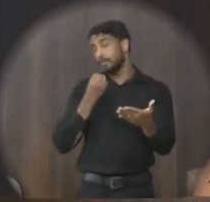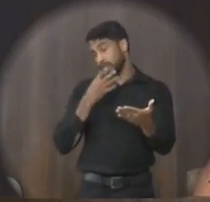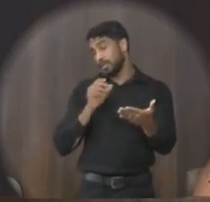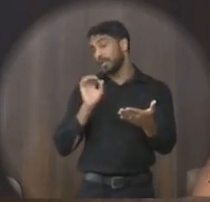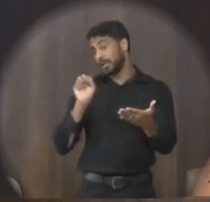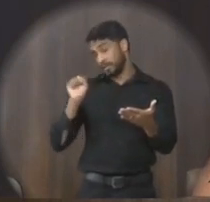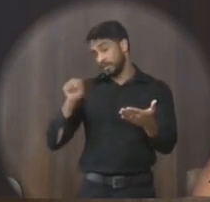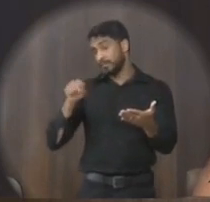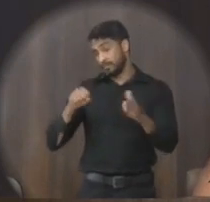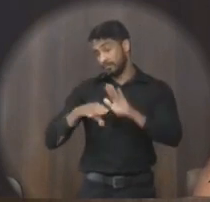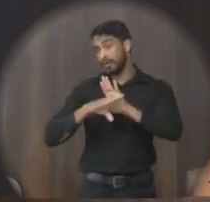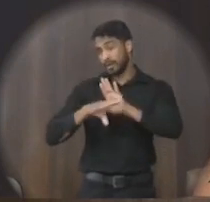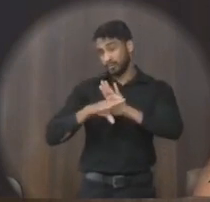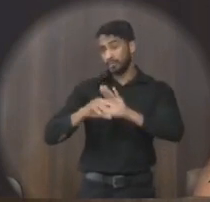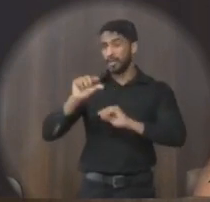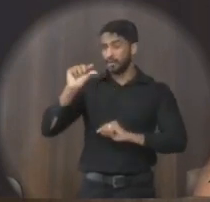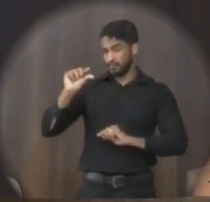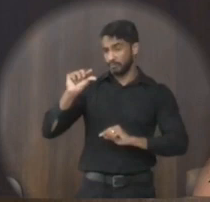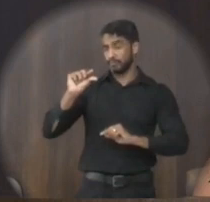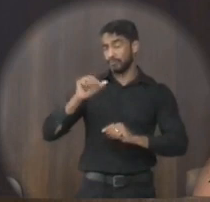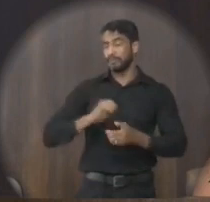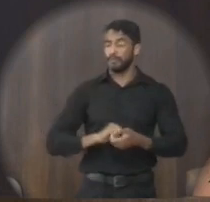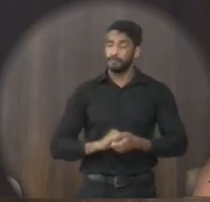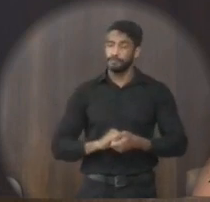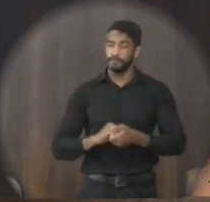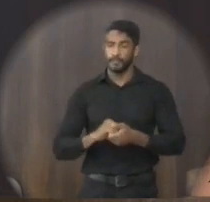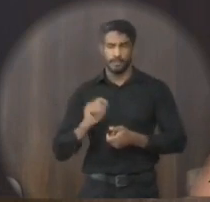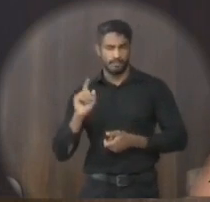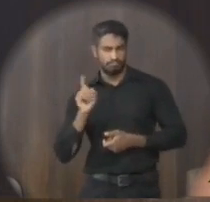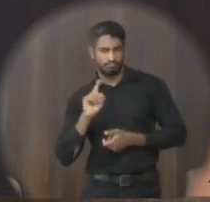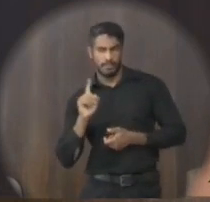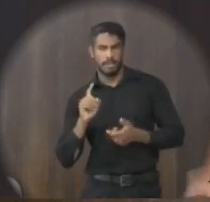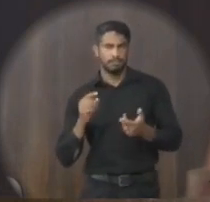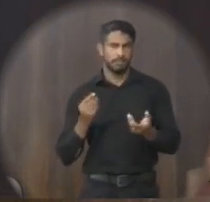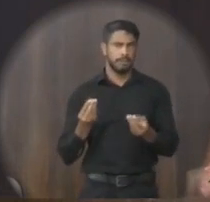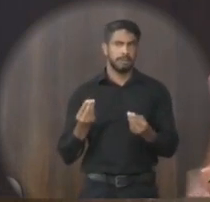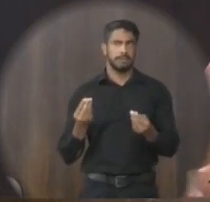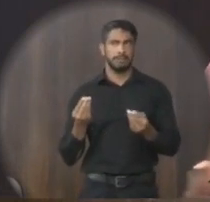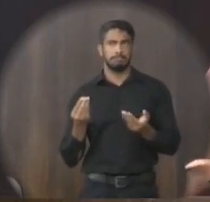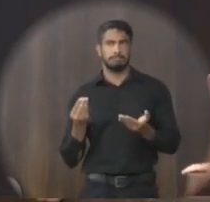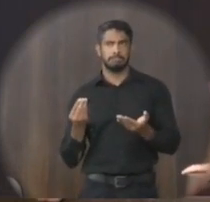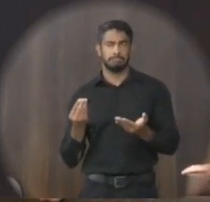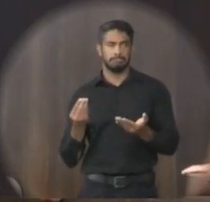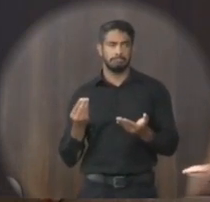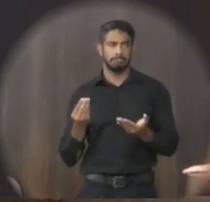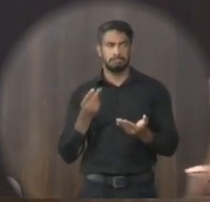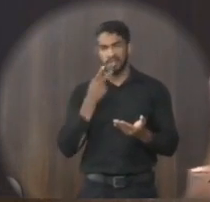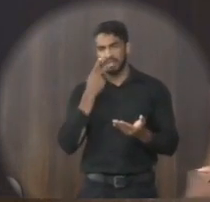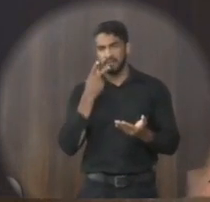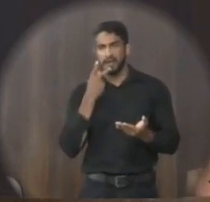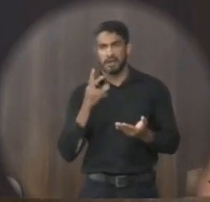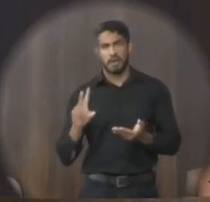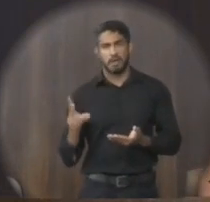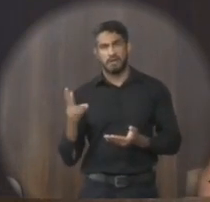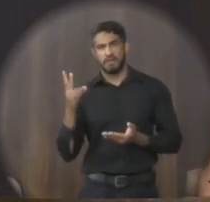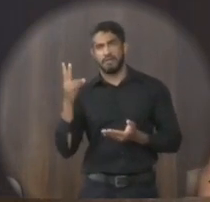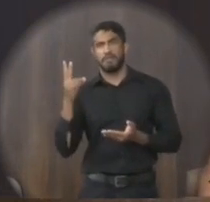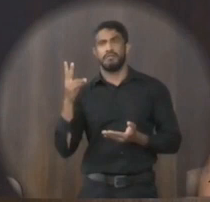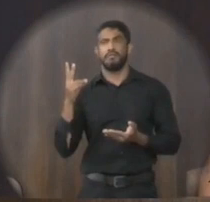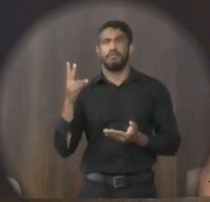possa ajudar um pouco. Não que vai ser um valor